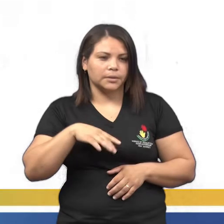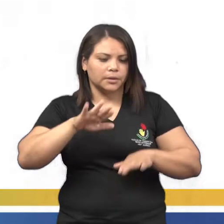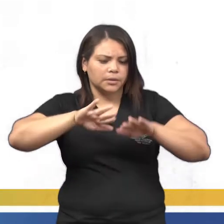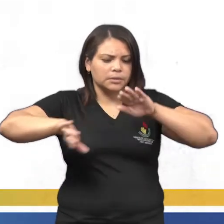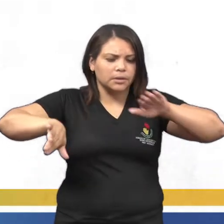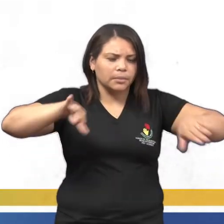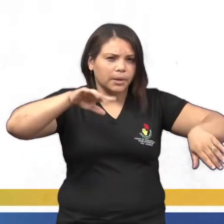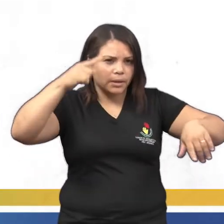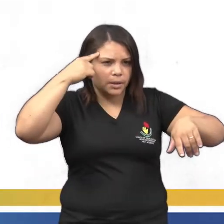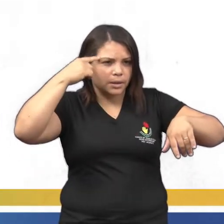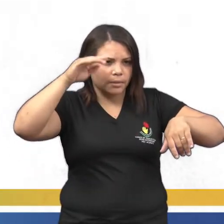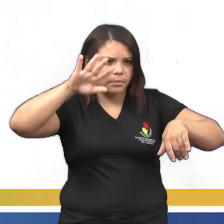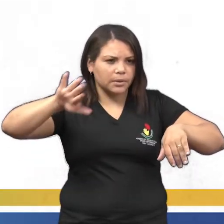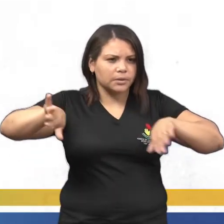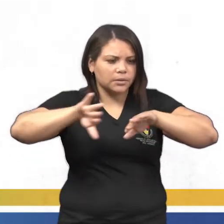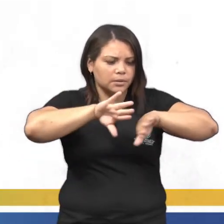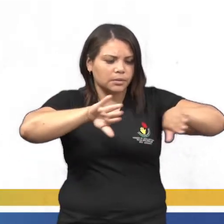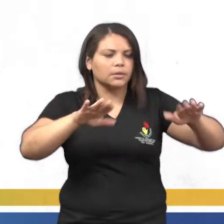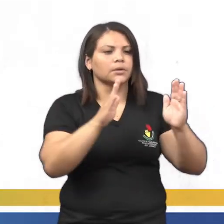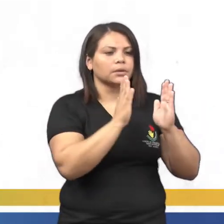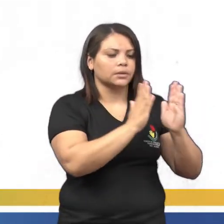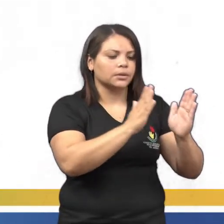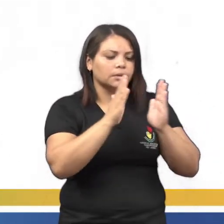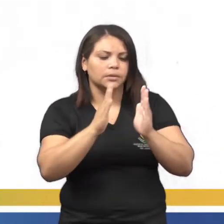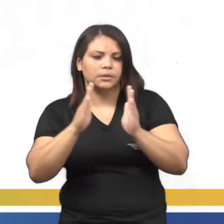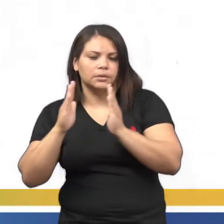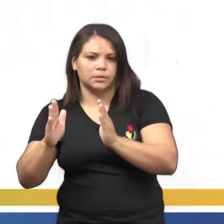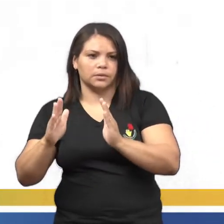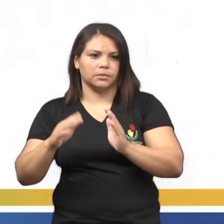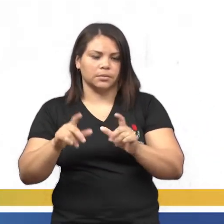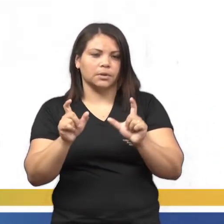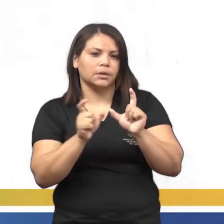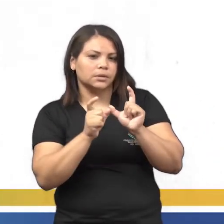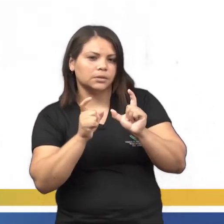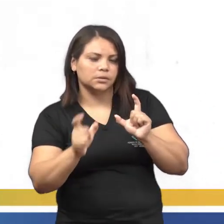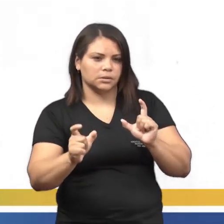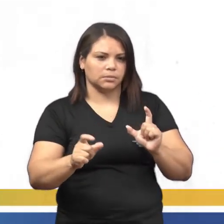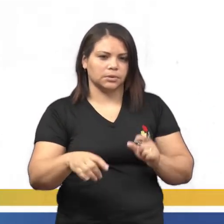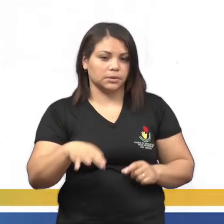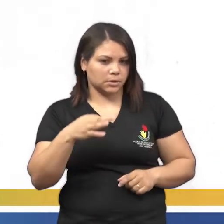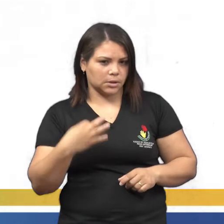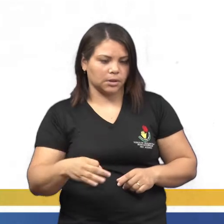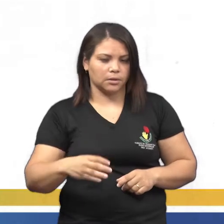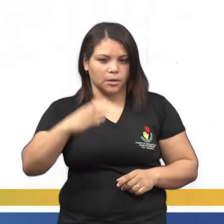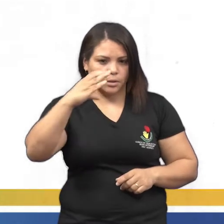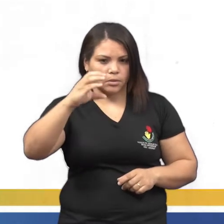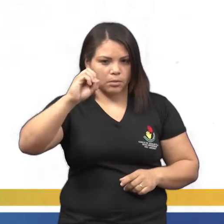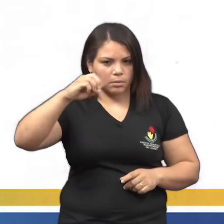sua mente, né? Separar as partes dela, as sílabas dela, certo? Então,